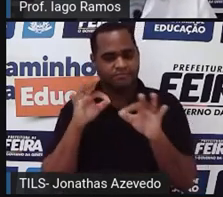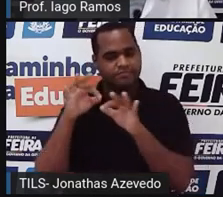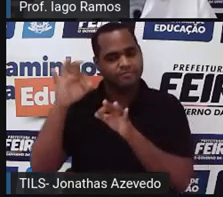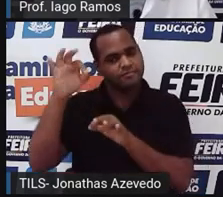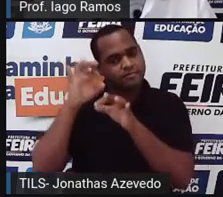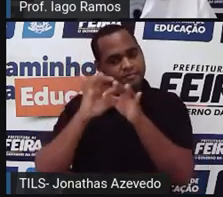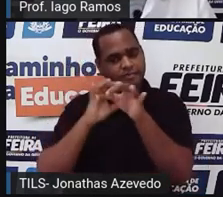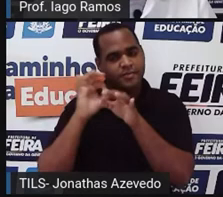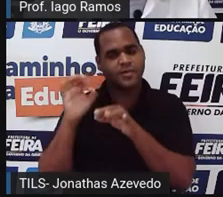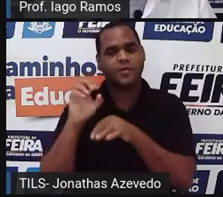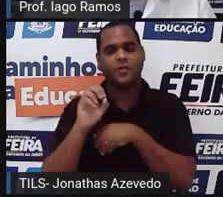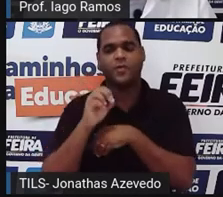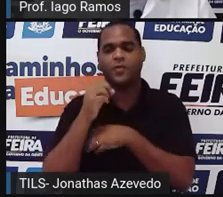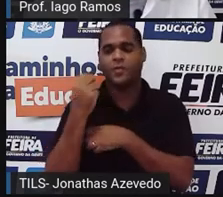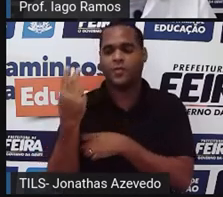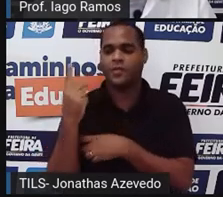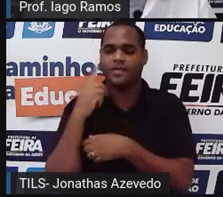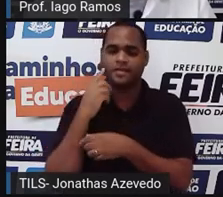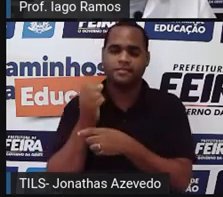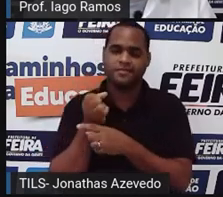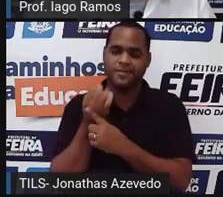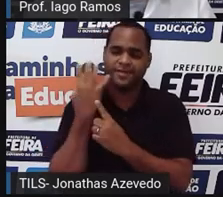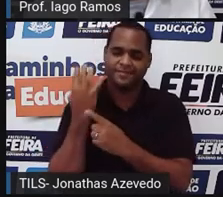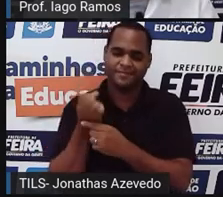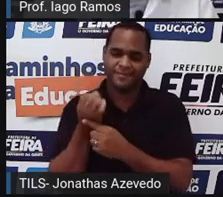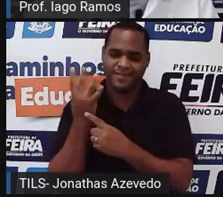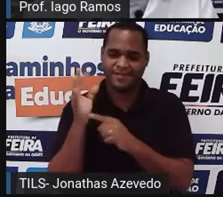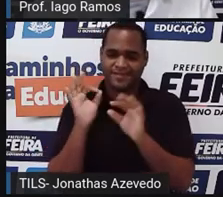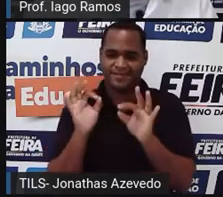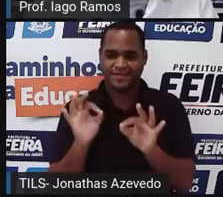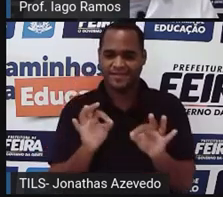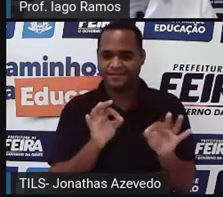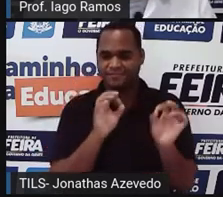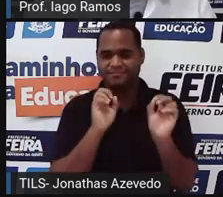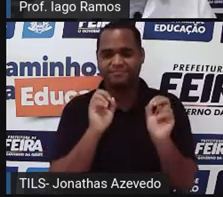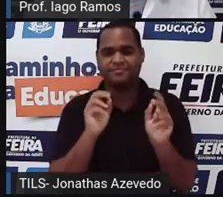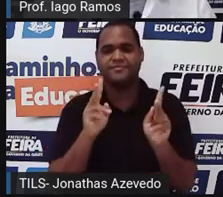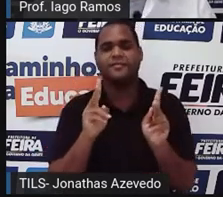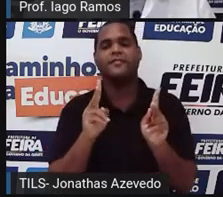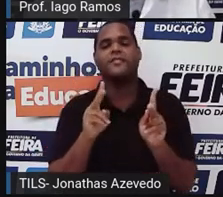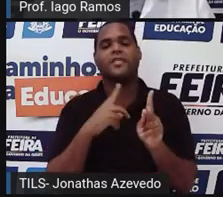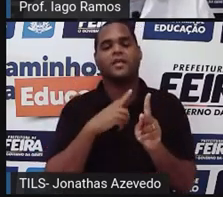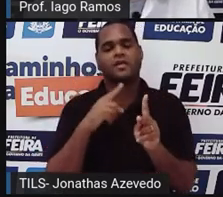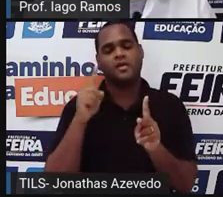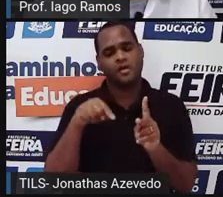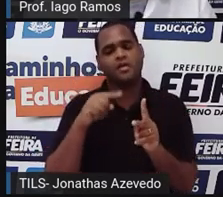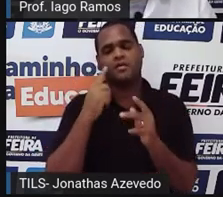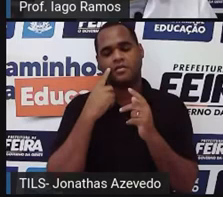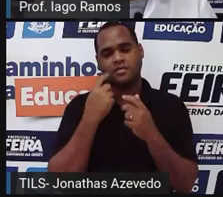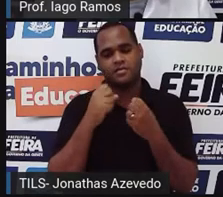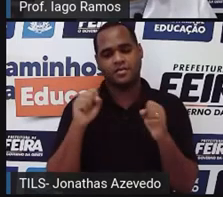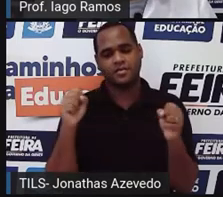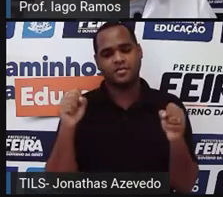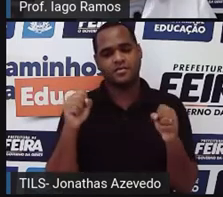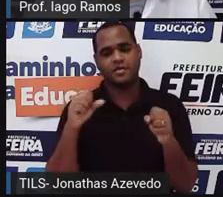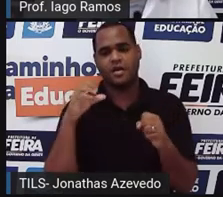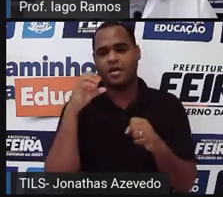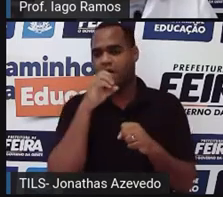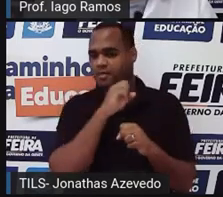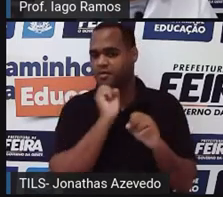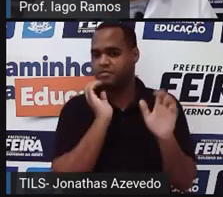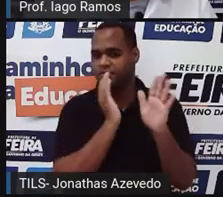Ou que vai indicar quantidades, certo? E isso vai ser chamado de grandeza. Então, por exemplo, velocidade.